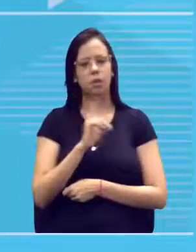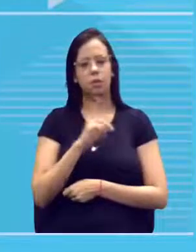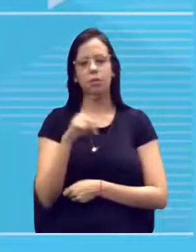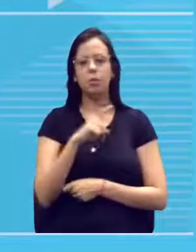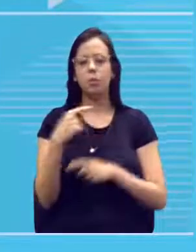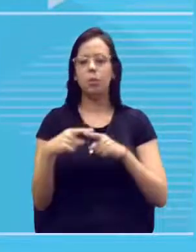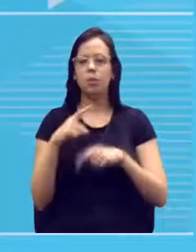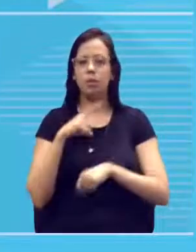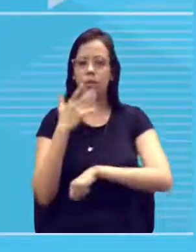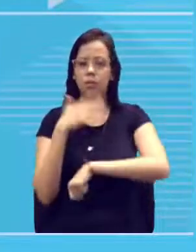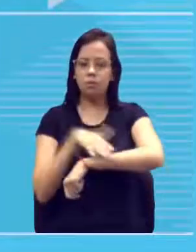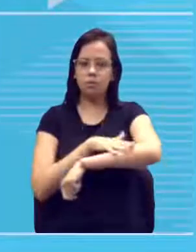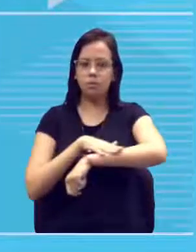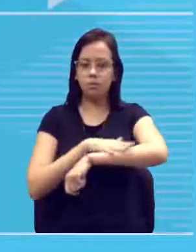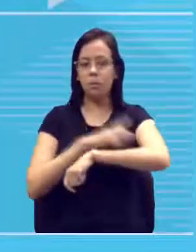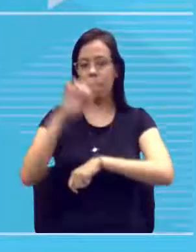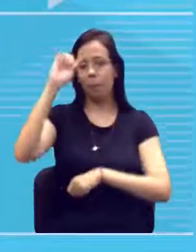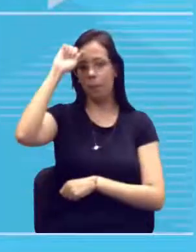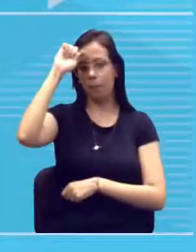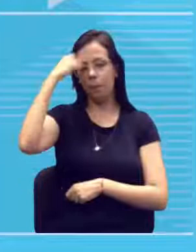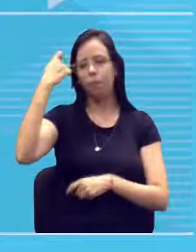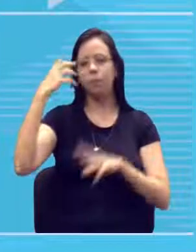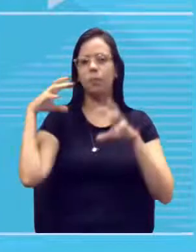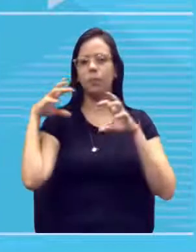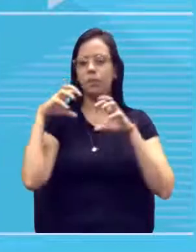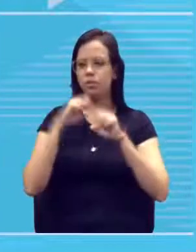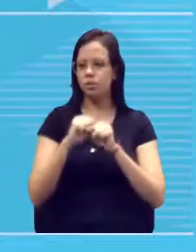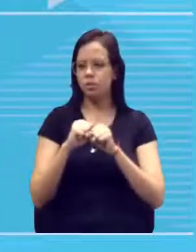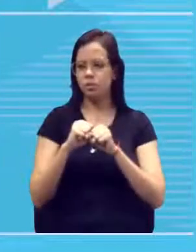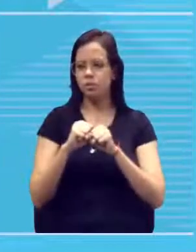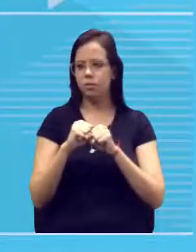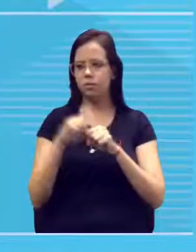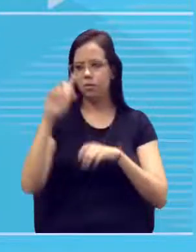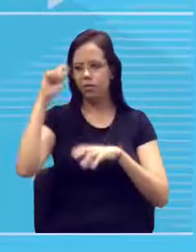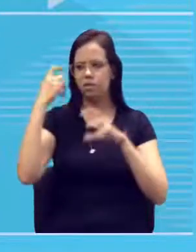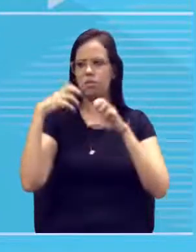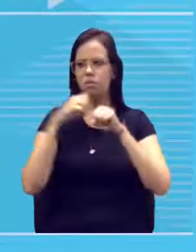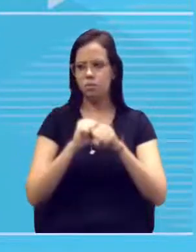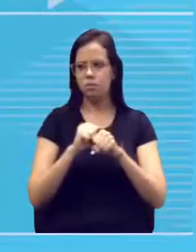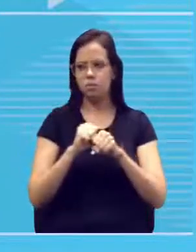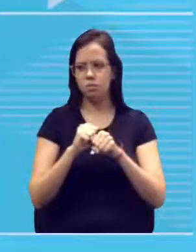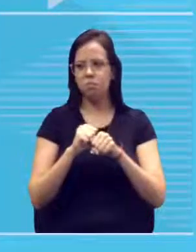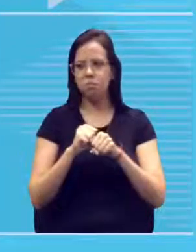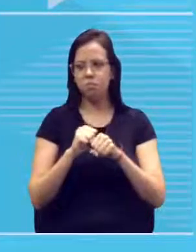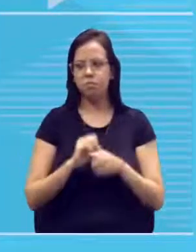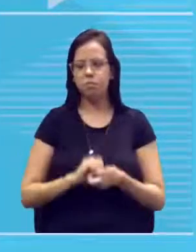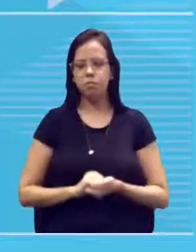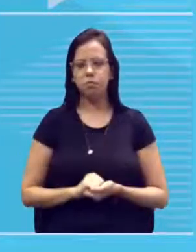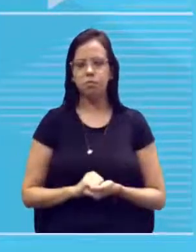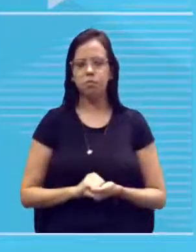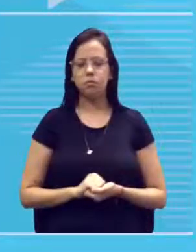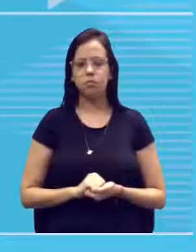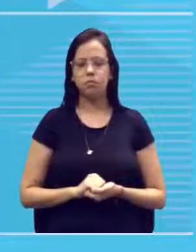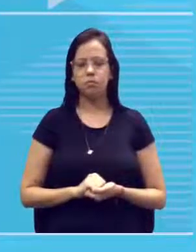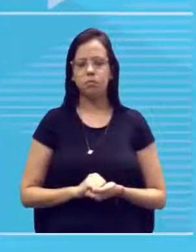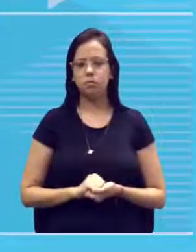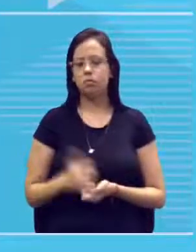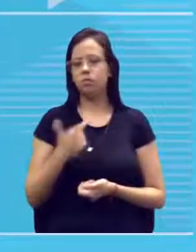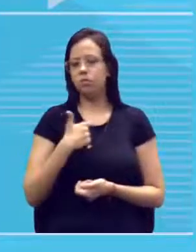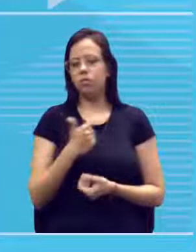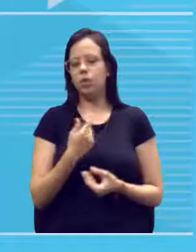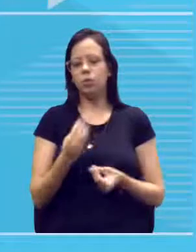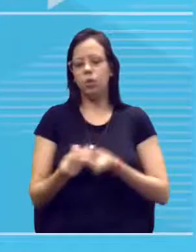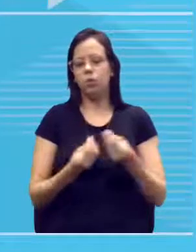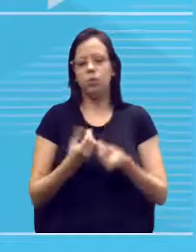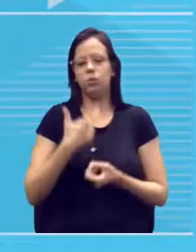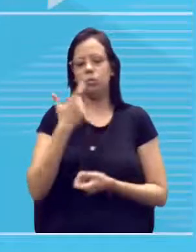pele, eu tenho pele preta retinta, por exemplo. Eu não tenho condições de ter albinismo, meu filho ter